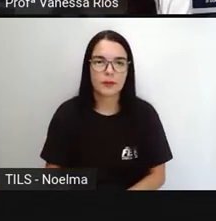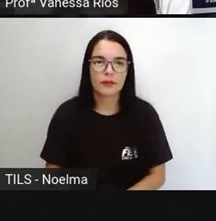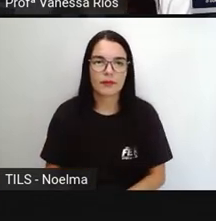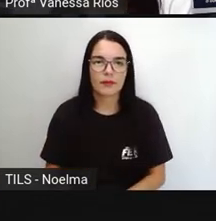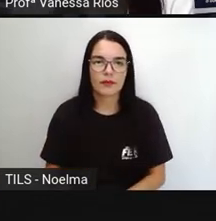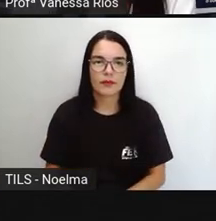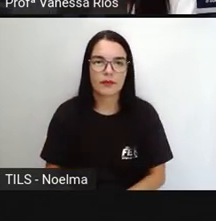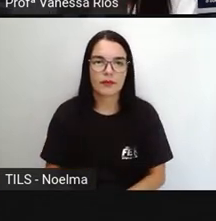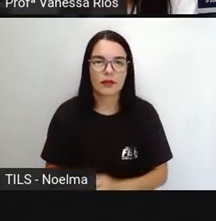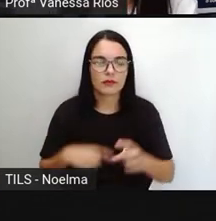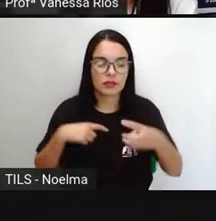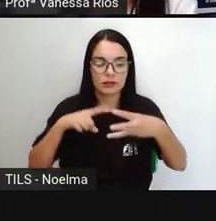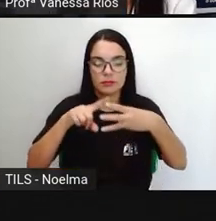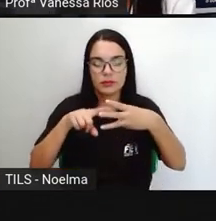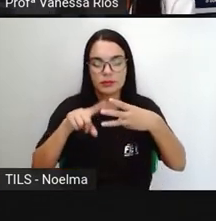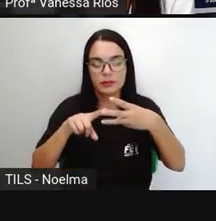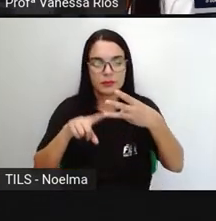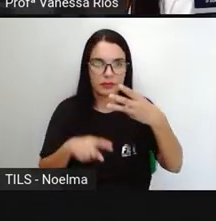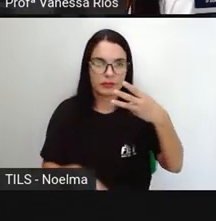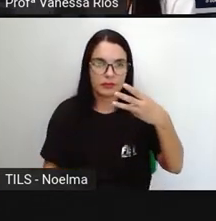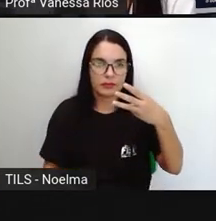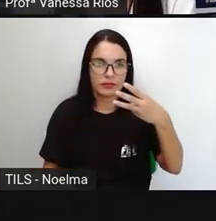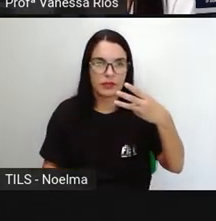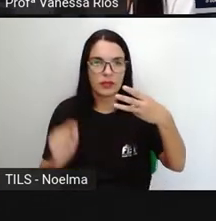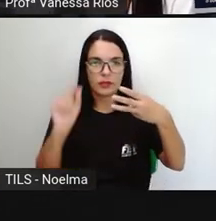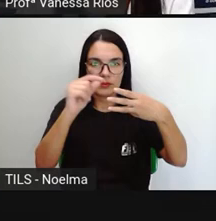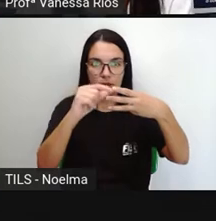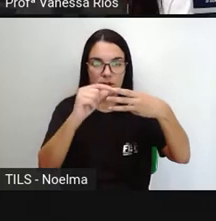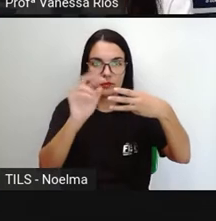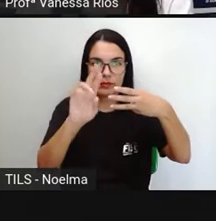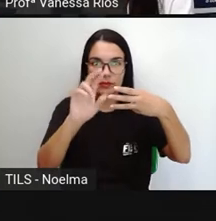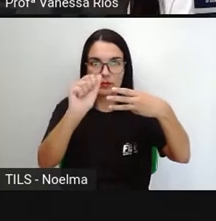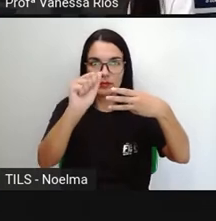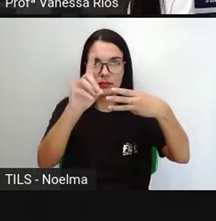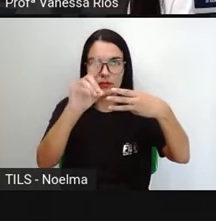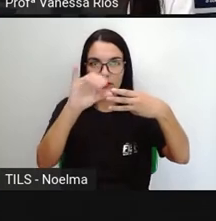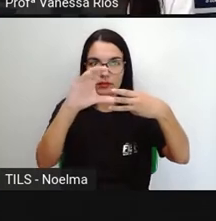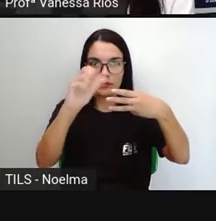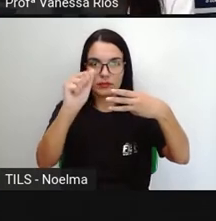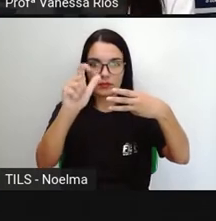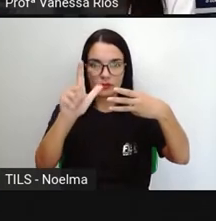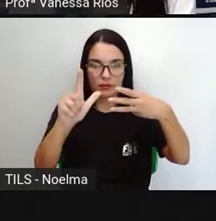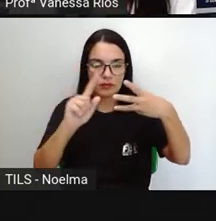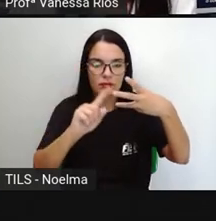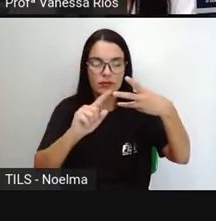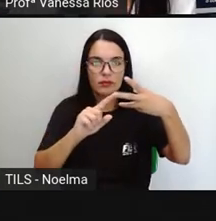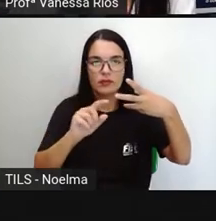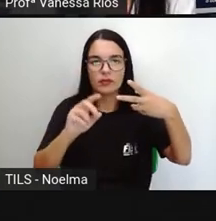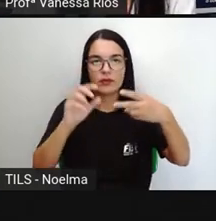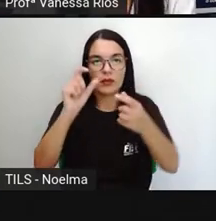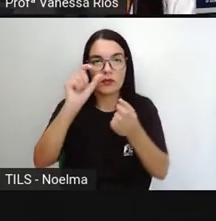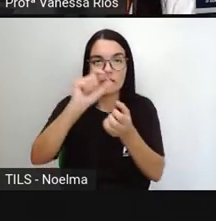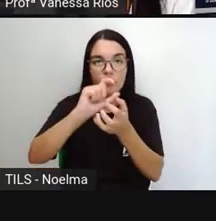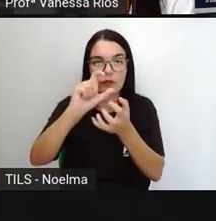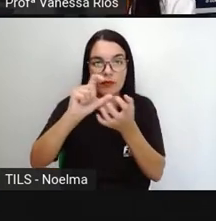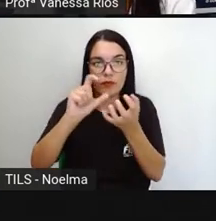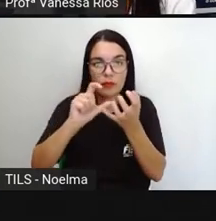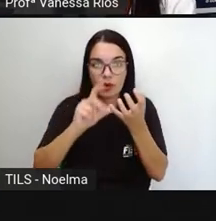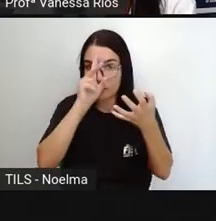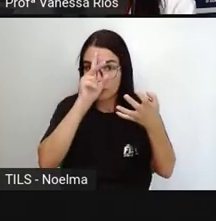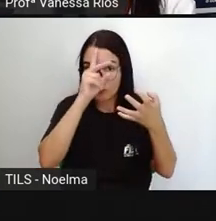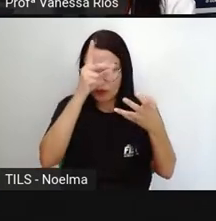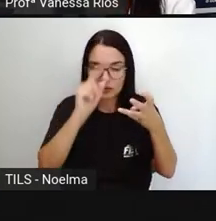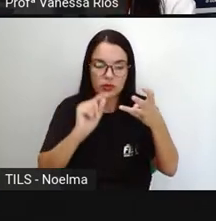em sua estrutura três partes usuais. O radical, a vogal temática e a parte